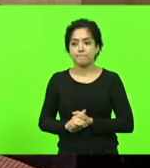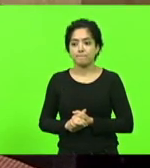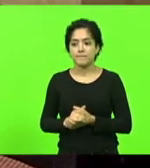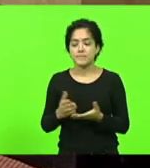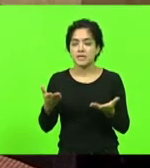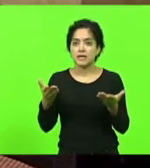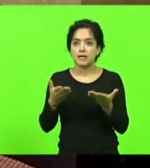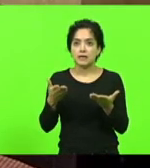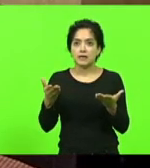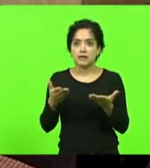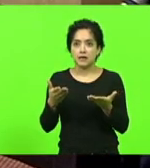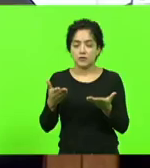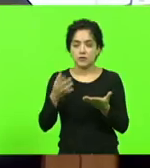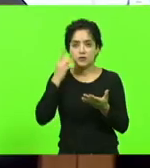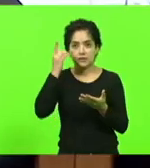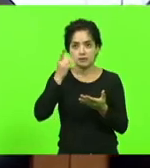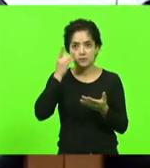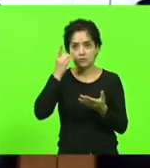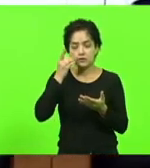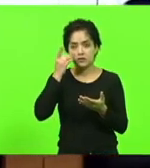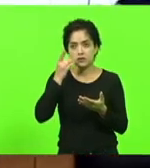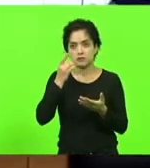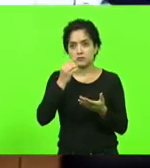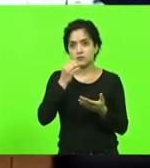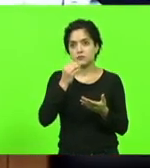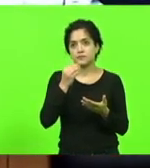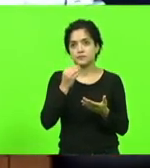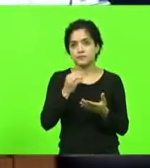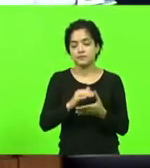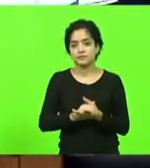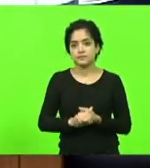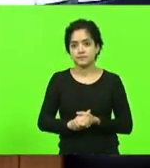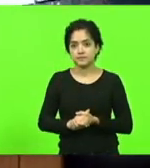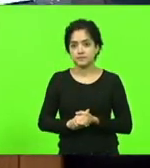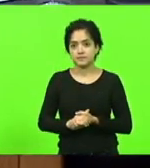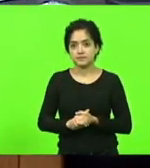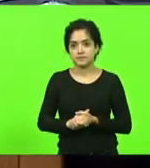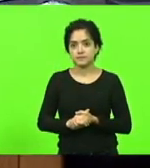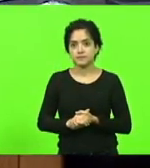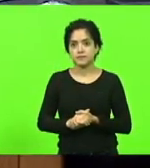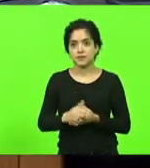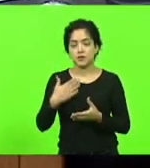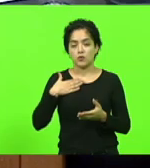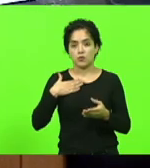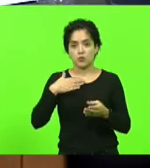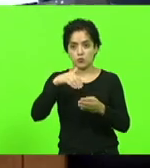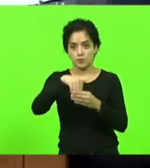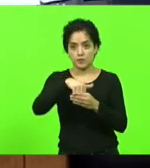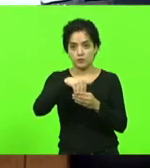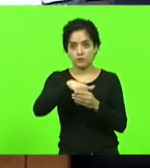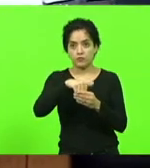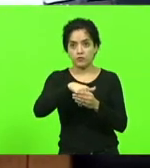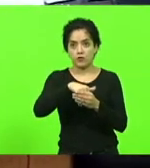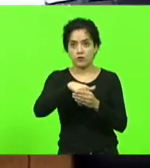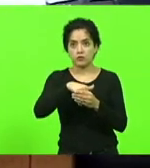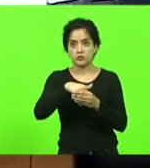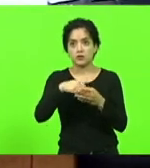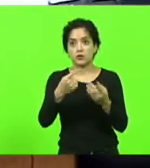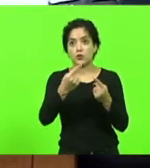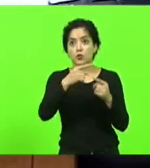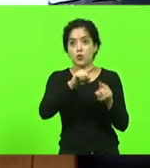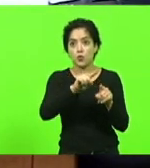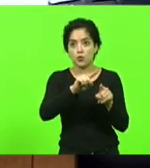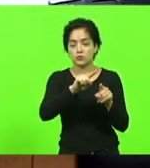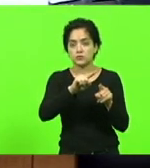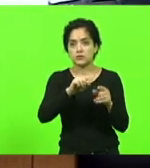deputado Mauro presidente senhores deputados senhoras deputadas eu quero justificar meu voto aqui eu vou votar contrário a